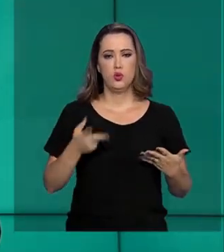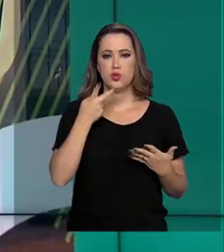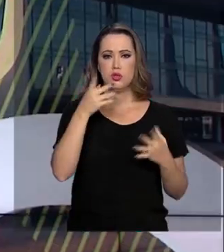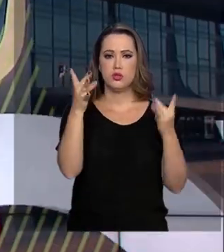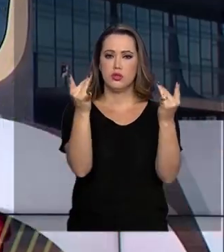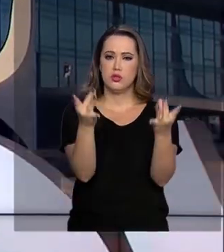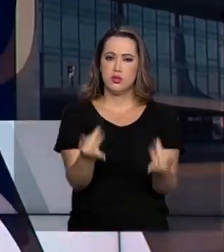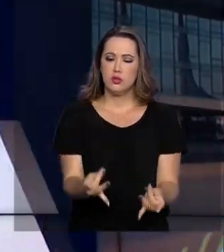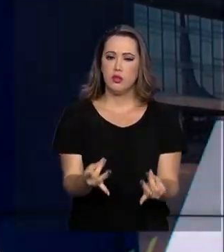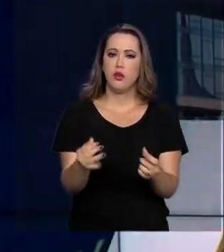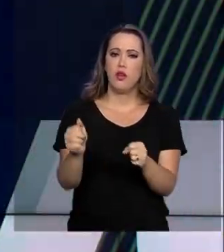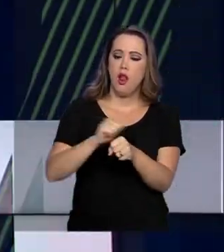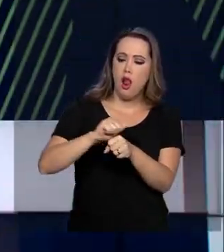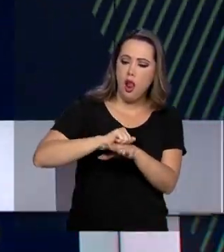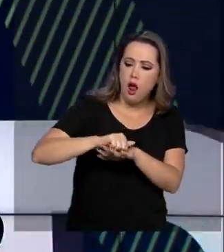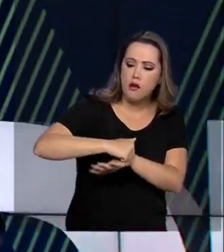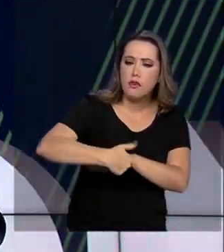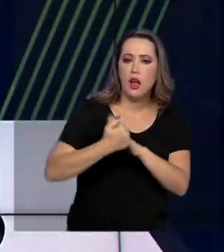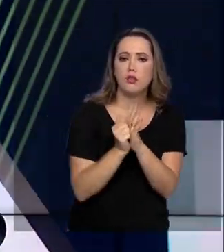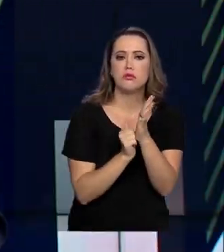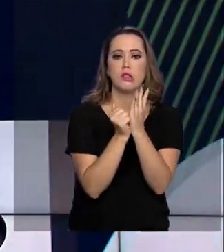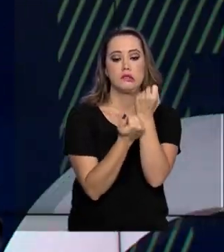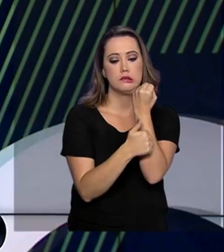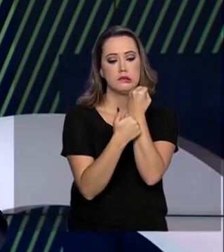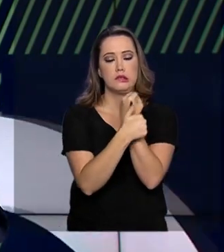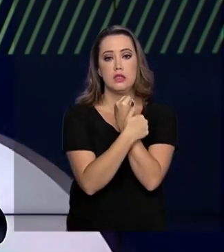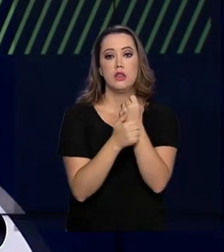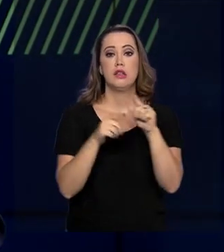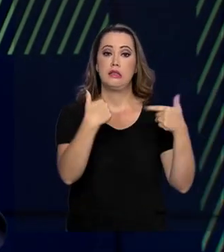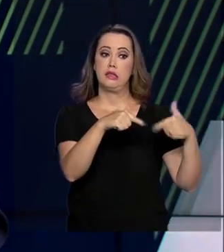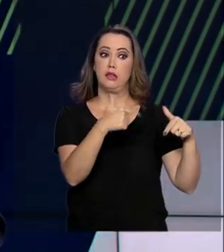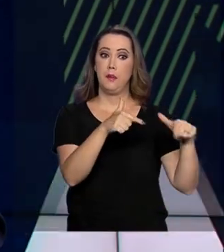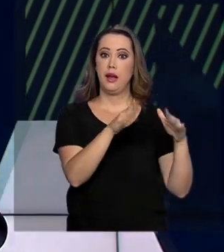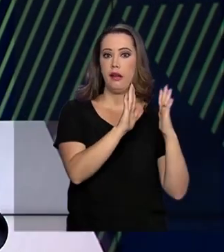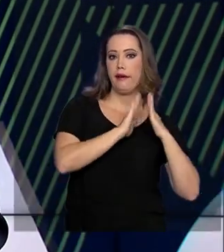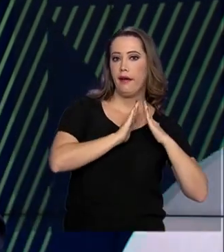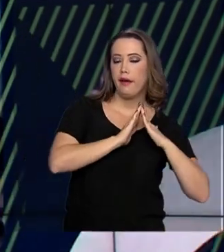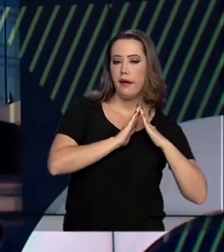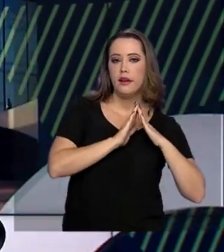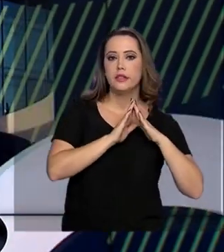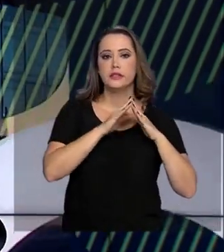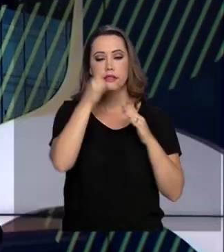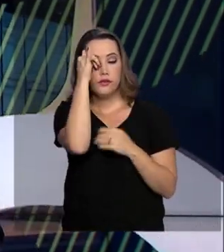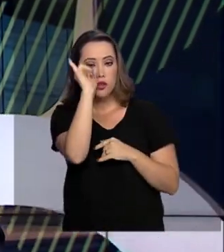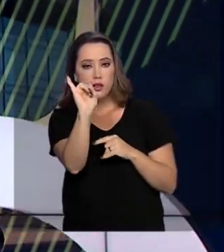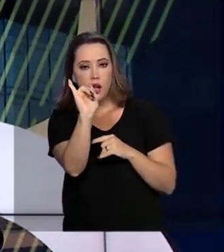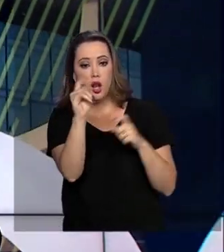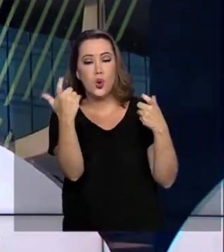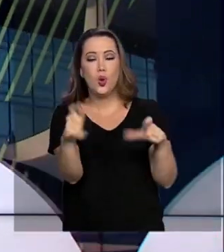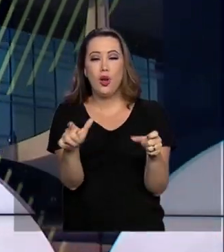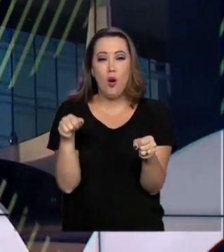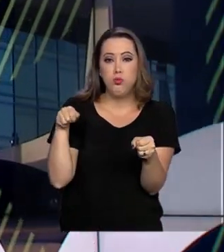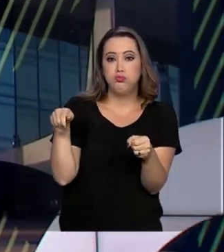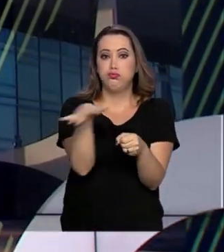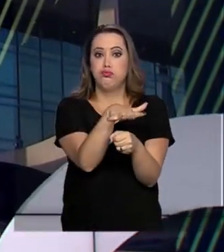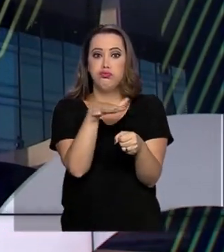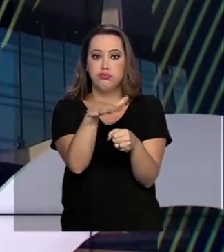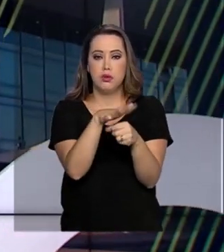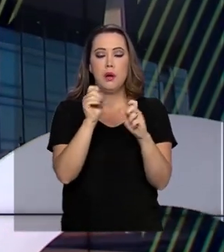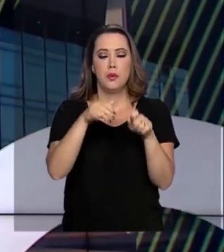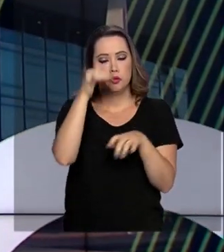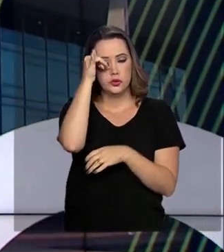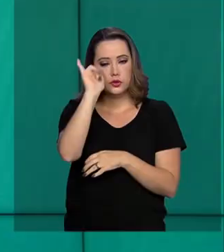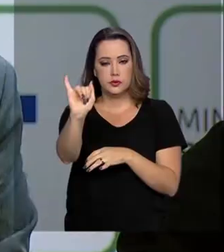como lavar bem as mãos, trabalhar de casa e restringir aglomerações podem evitar a propagação da